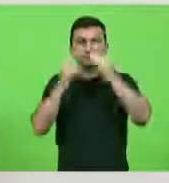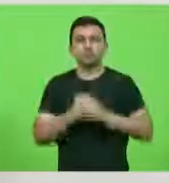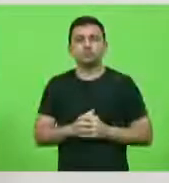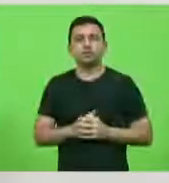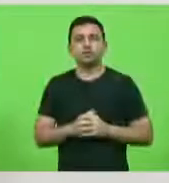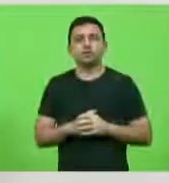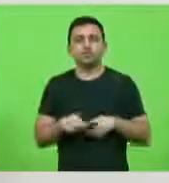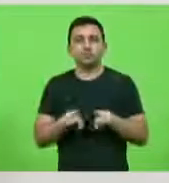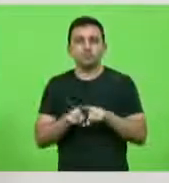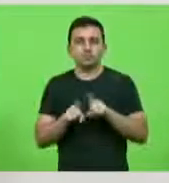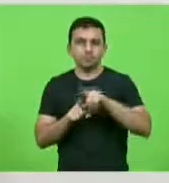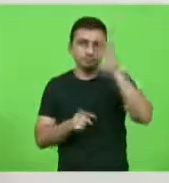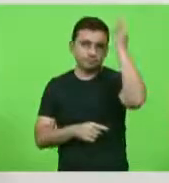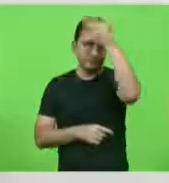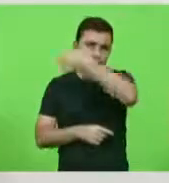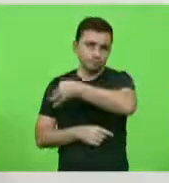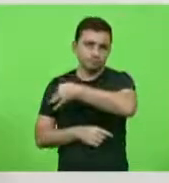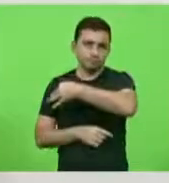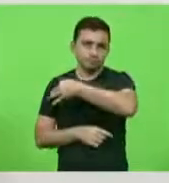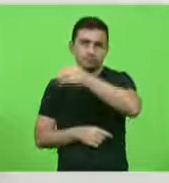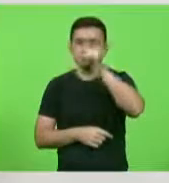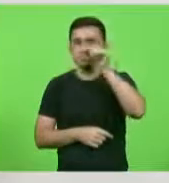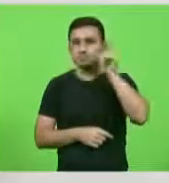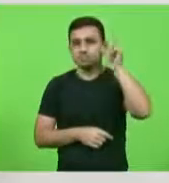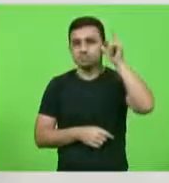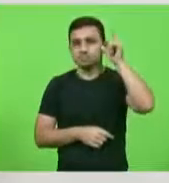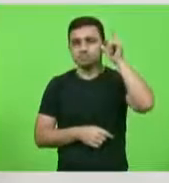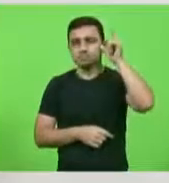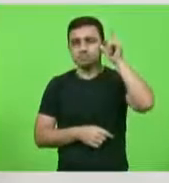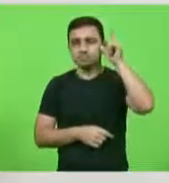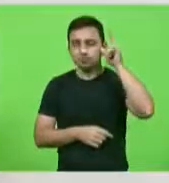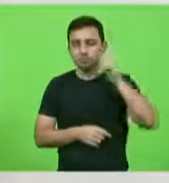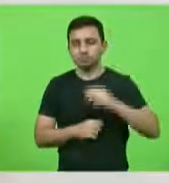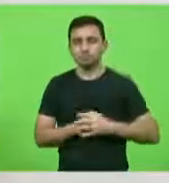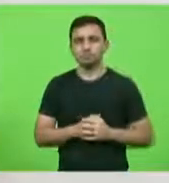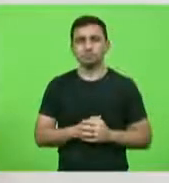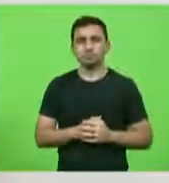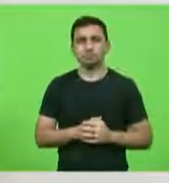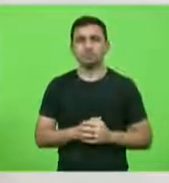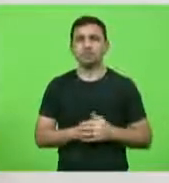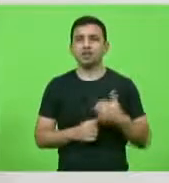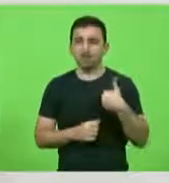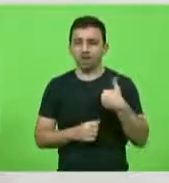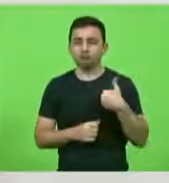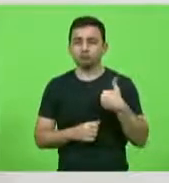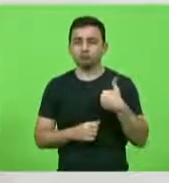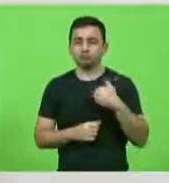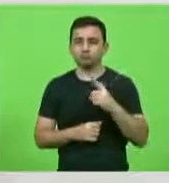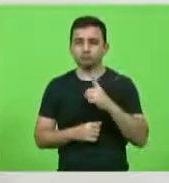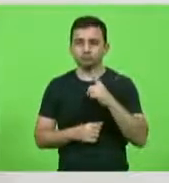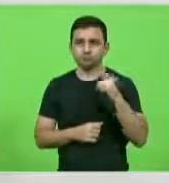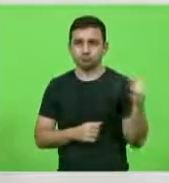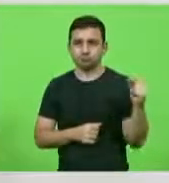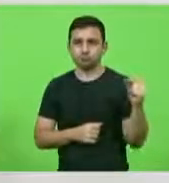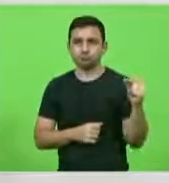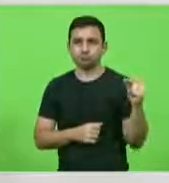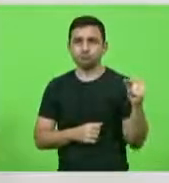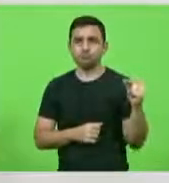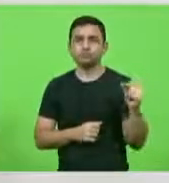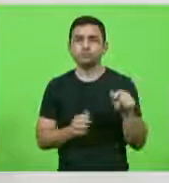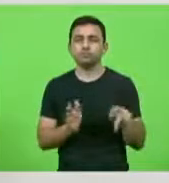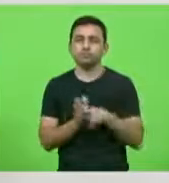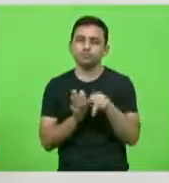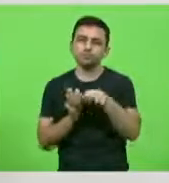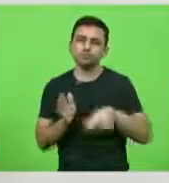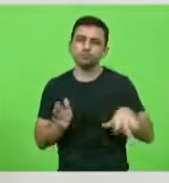Fabiano da Luz e Laércio Schuster. Fui eleito pelos nobres